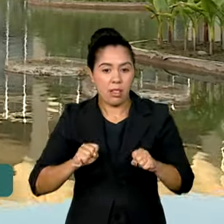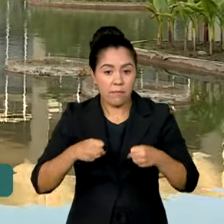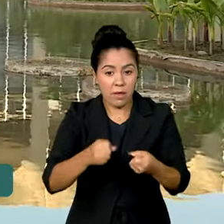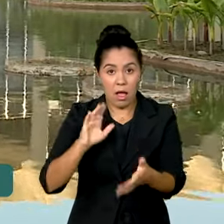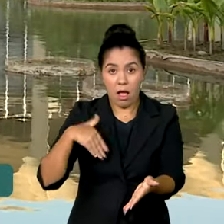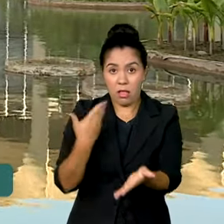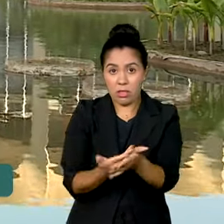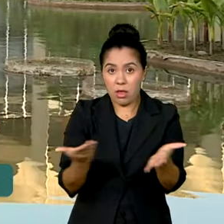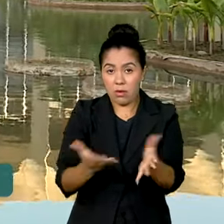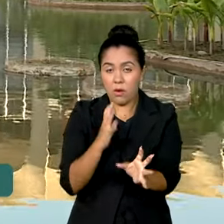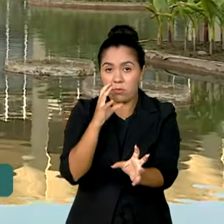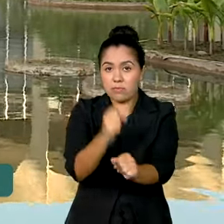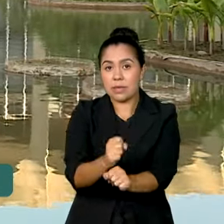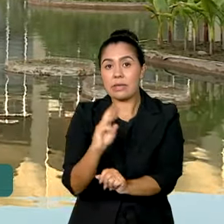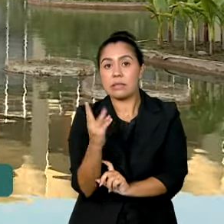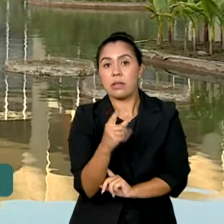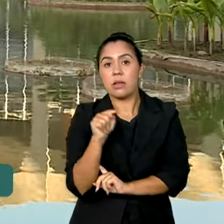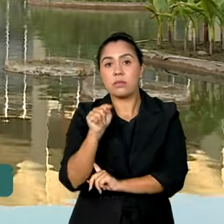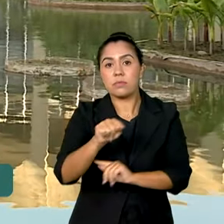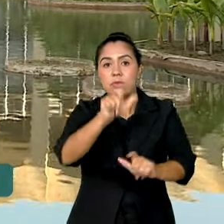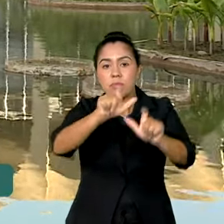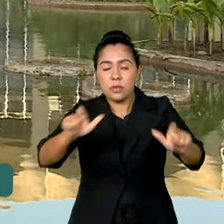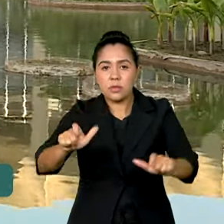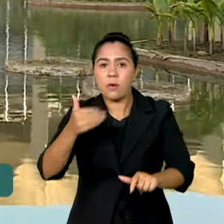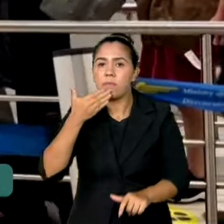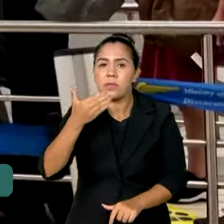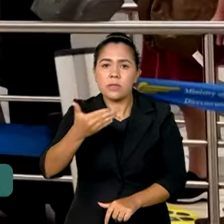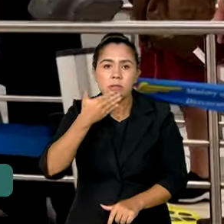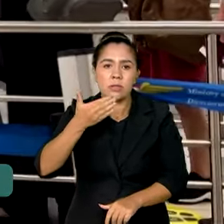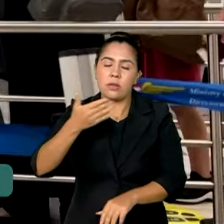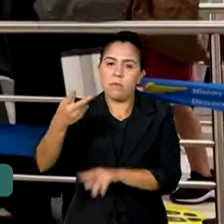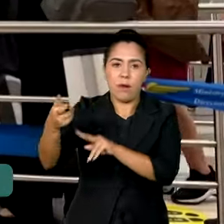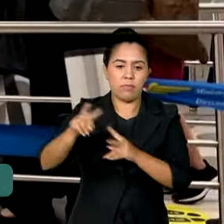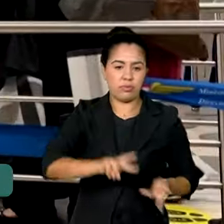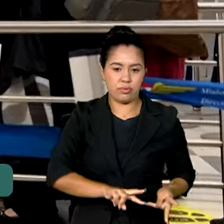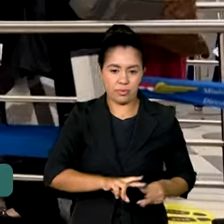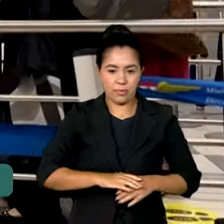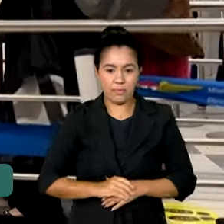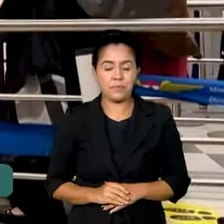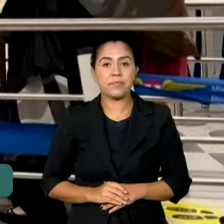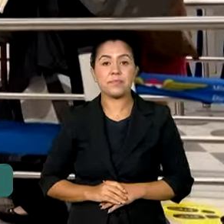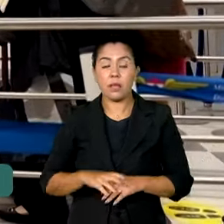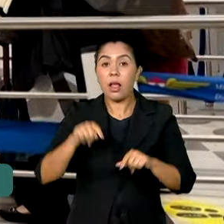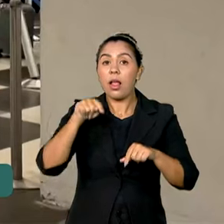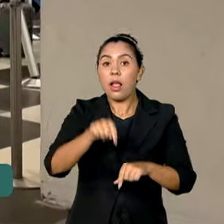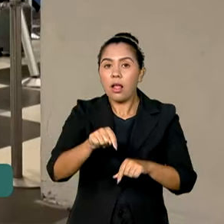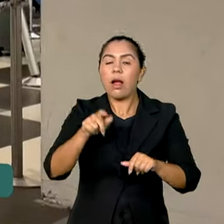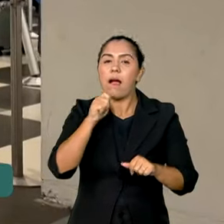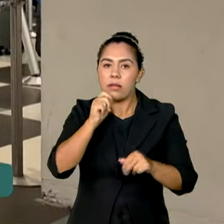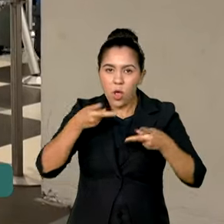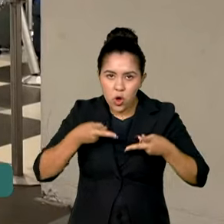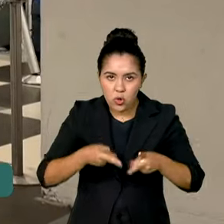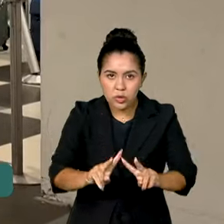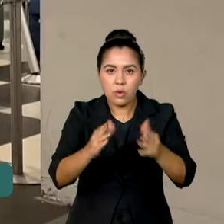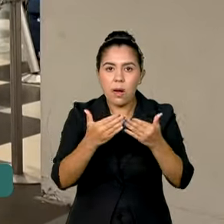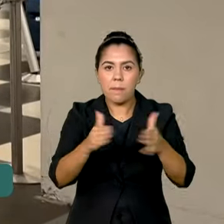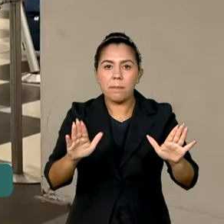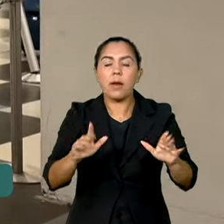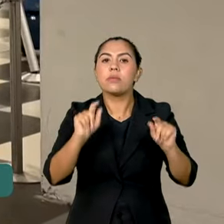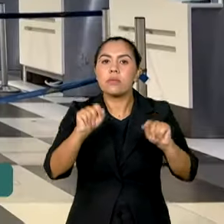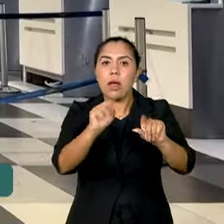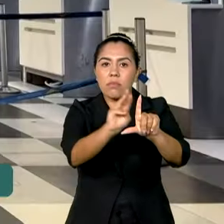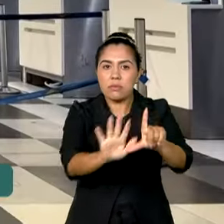de 3 mil pessoas já pediram ajuda para sair do Líbano. A consulta de repatriação segue aberta com canais do